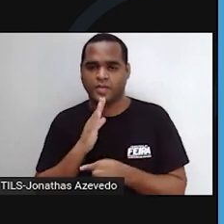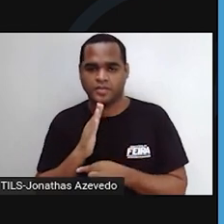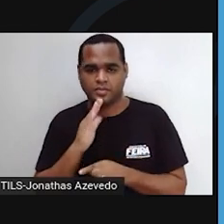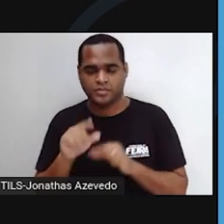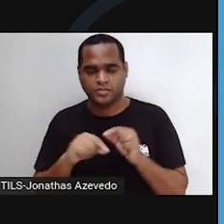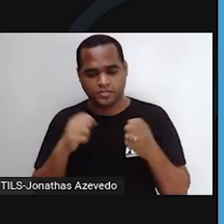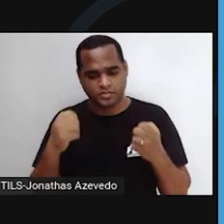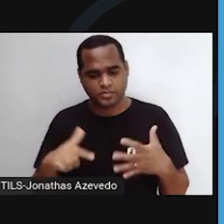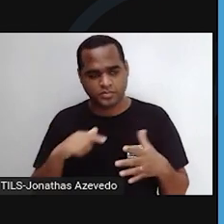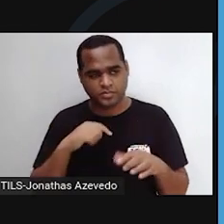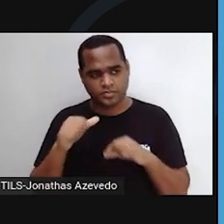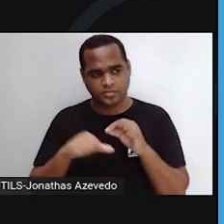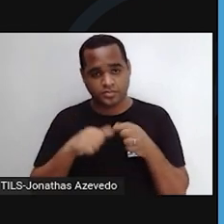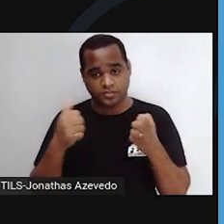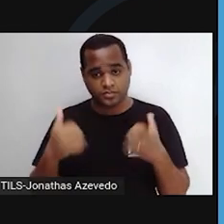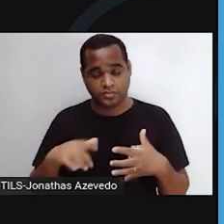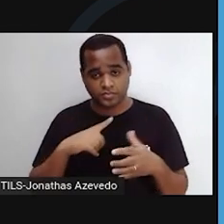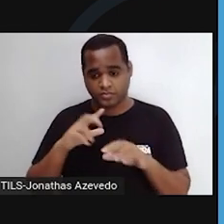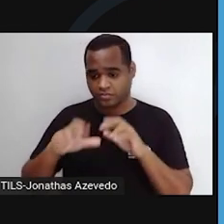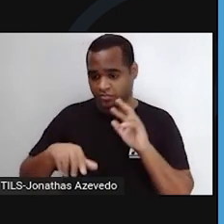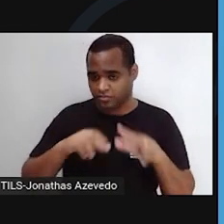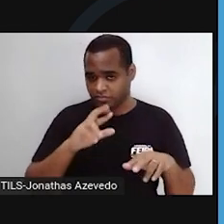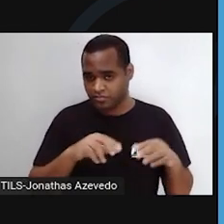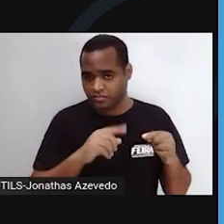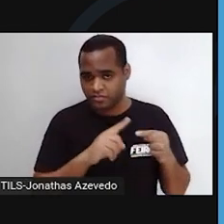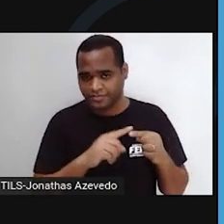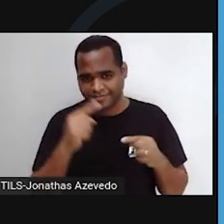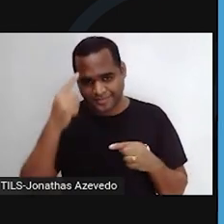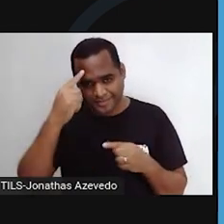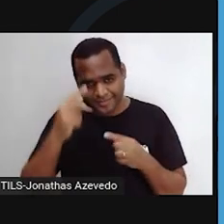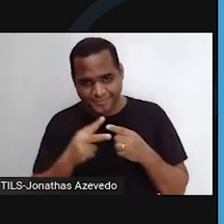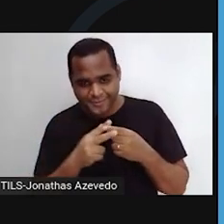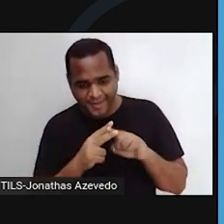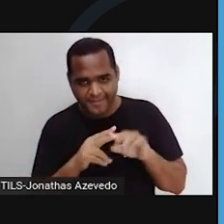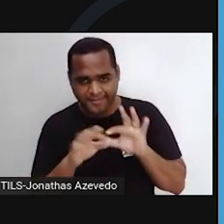ocorre quando as proteínas são empacotadas em vesículas membranosas.